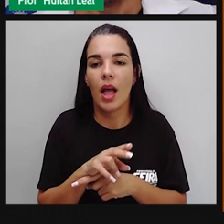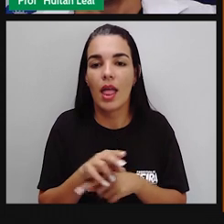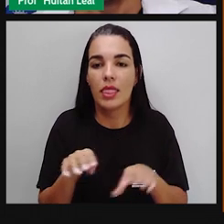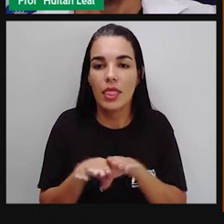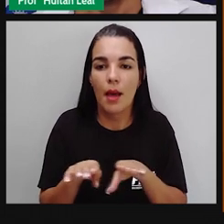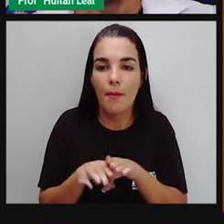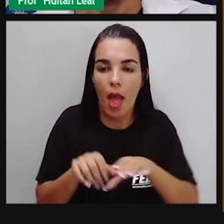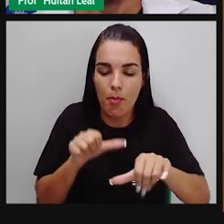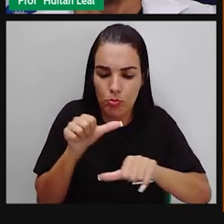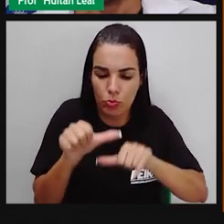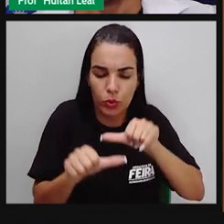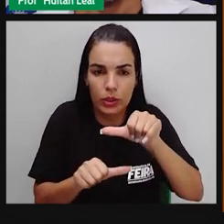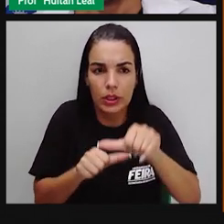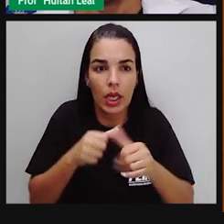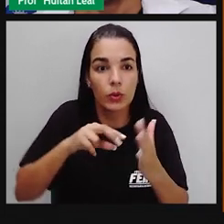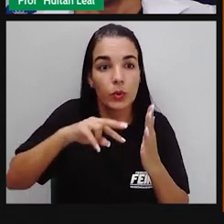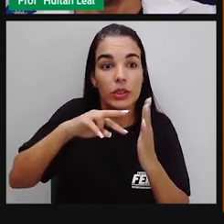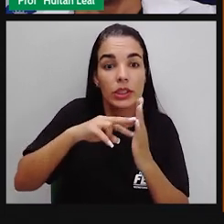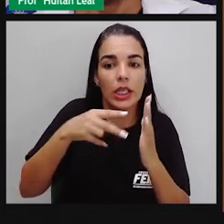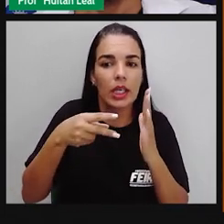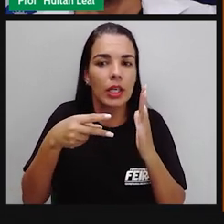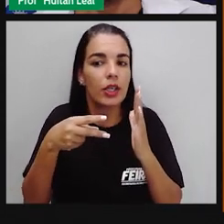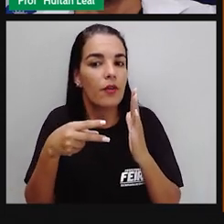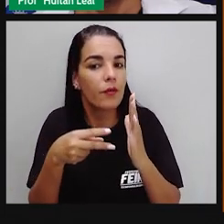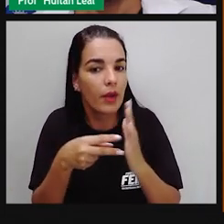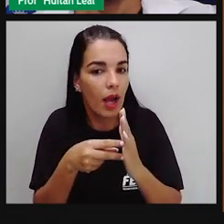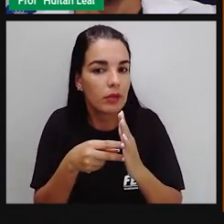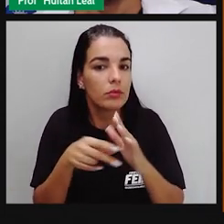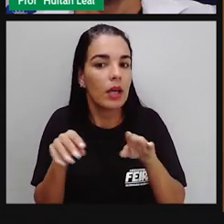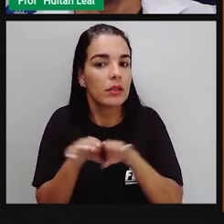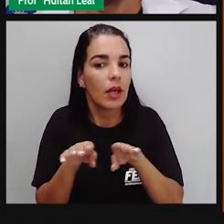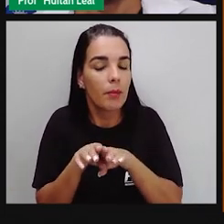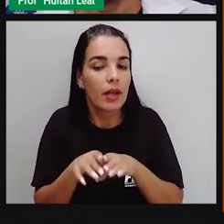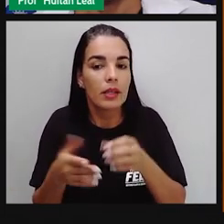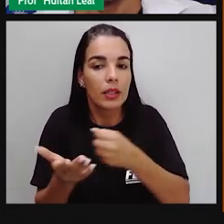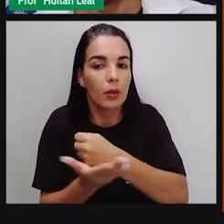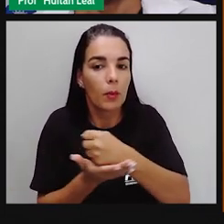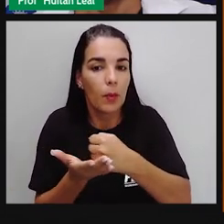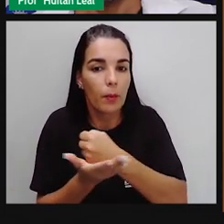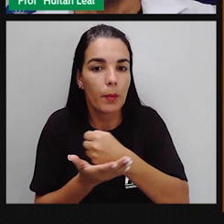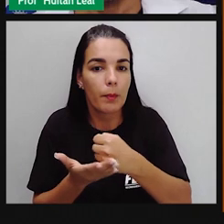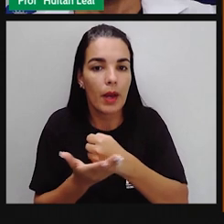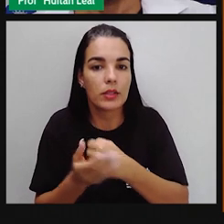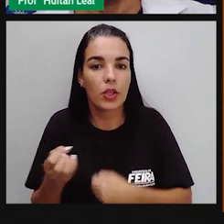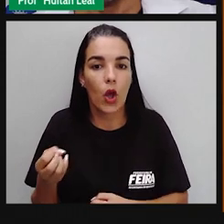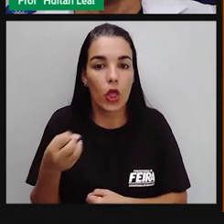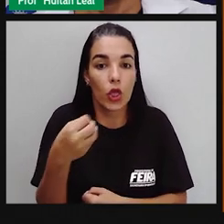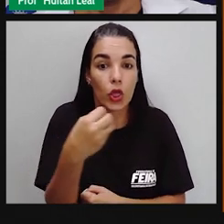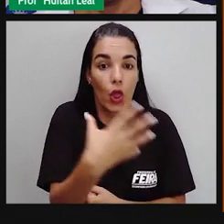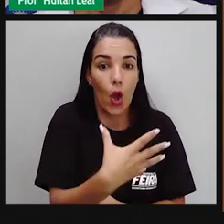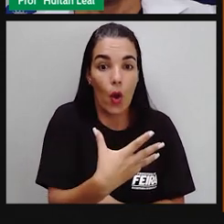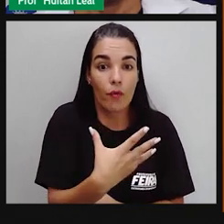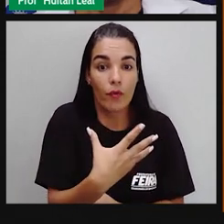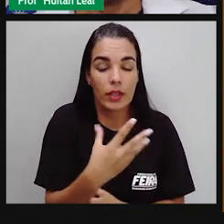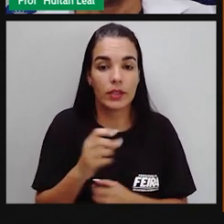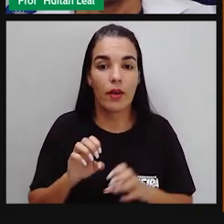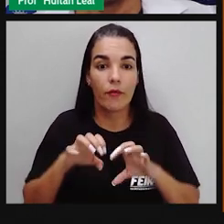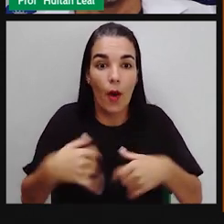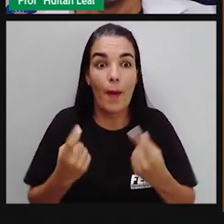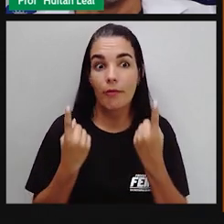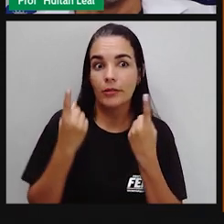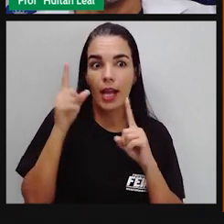modificando assim os significados denotativos e convencionais das palavras, criando novas formas de